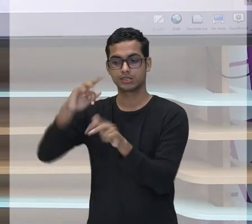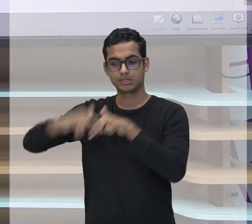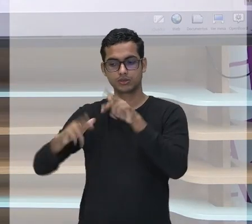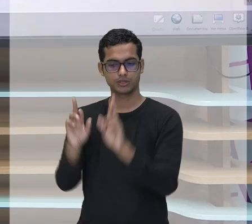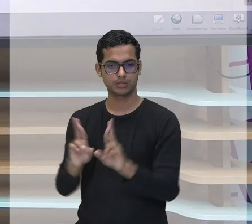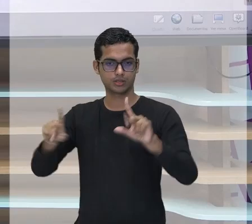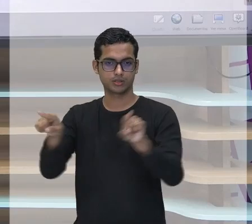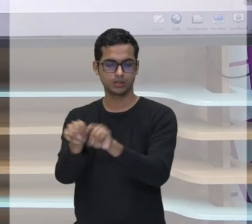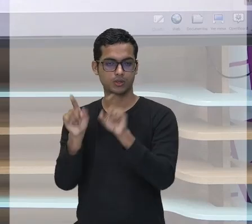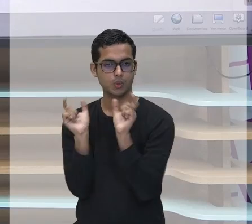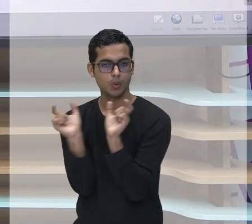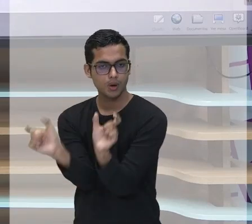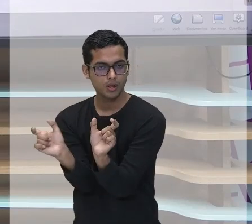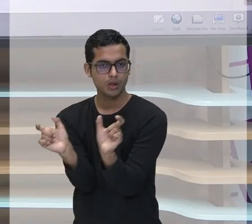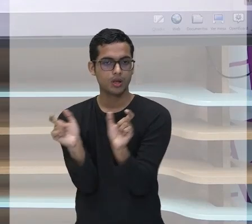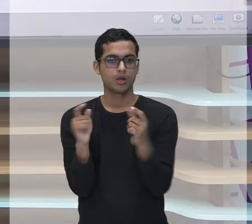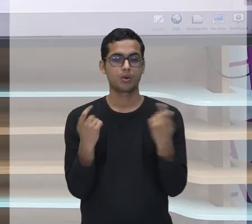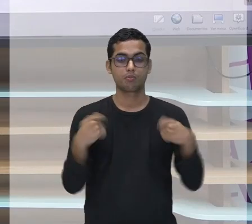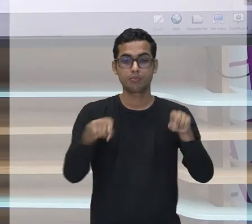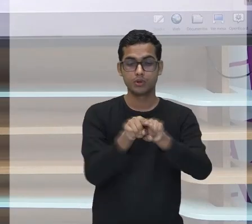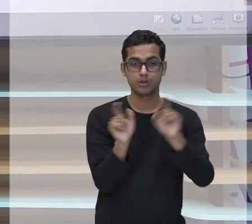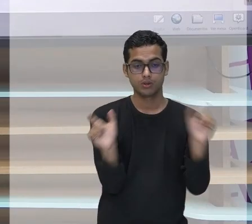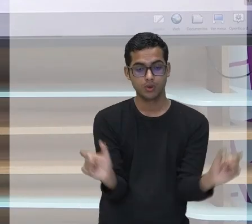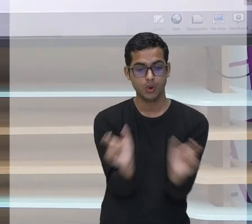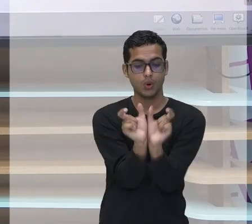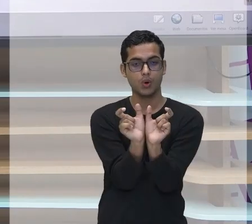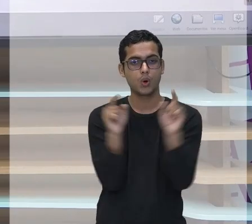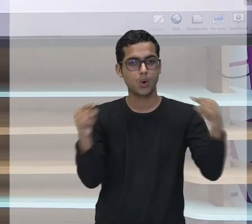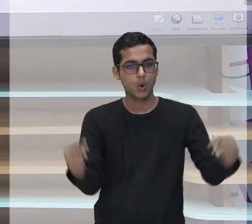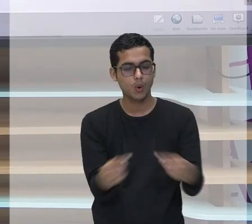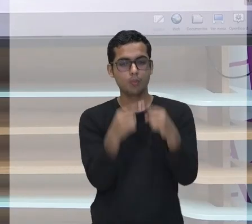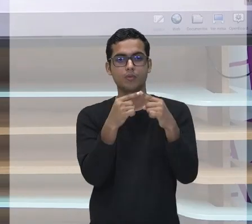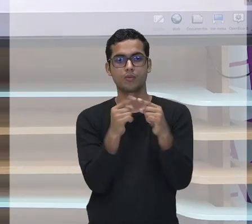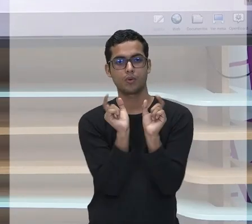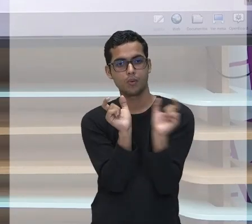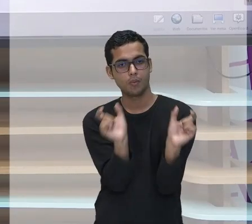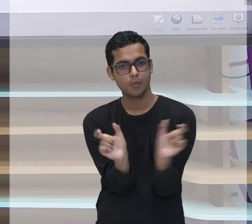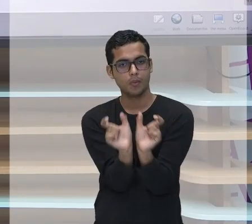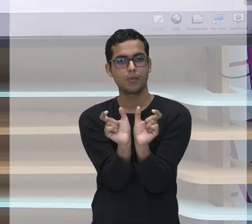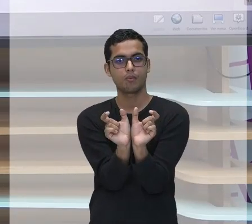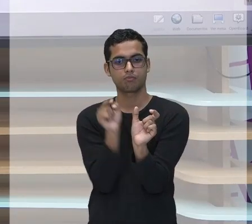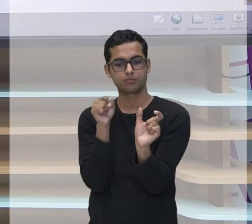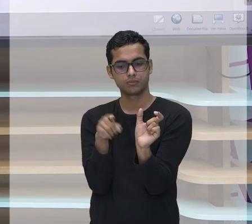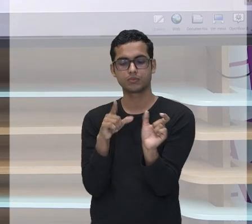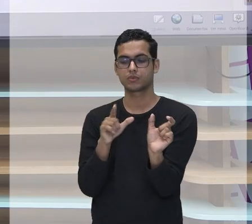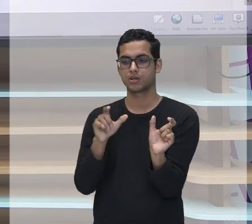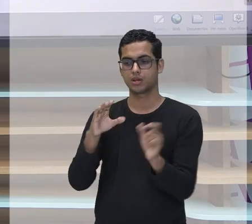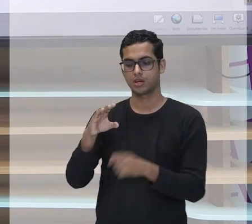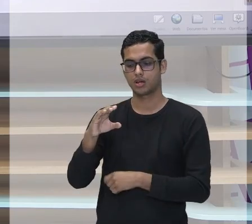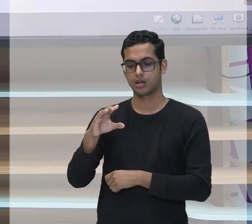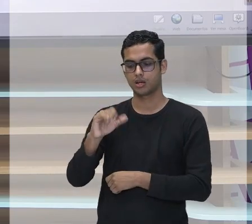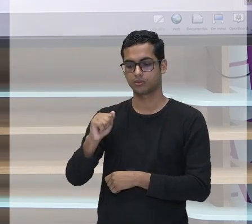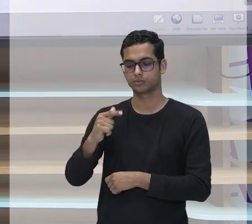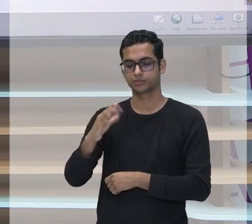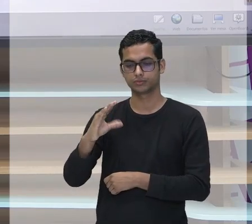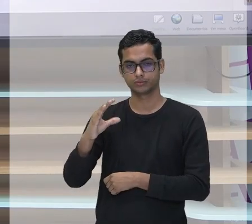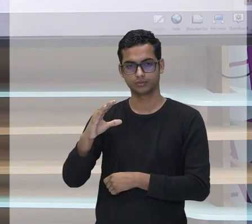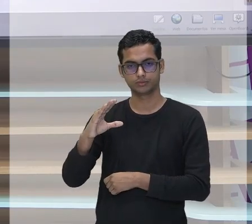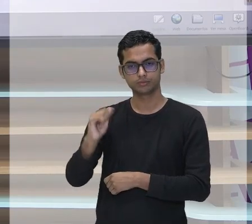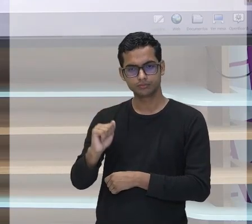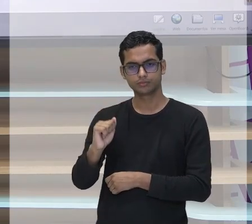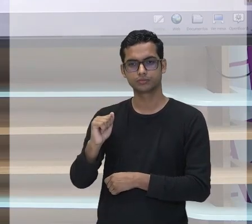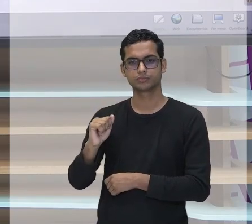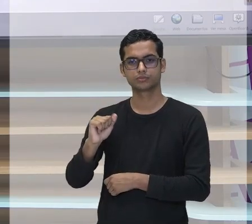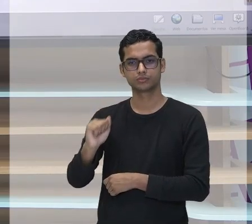caso calça é feminino. Por isso que está lá vermelha e calça está no singular. Vermelha